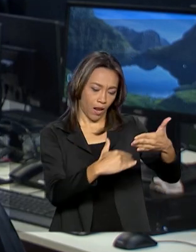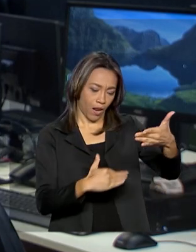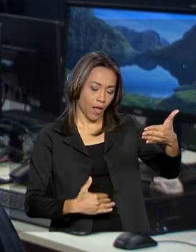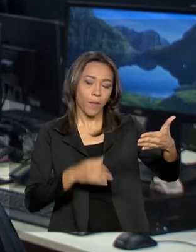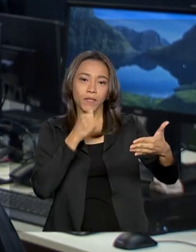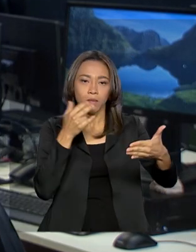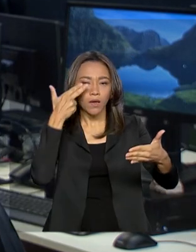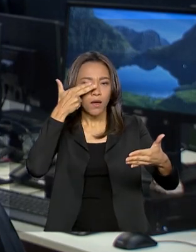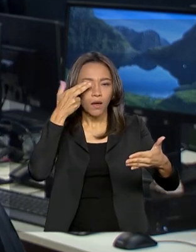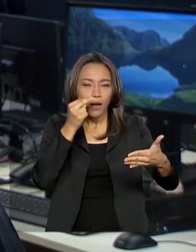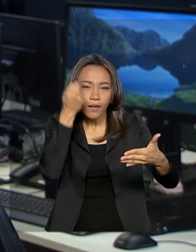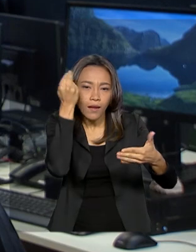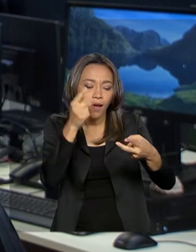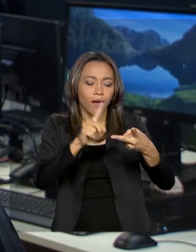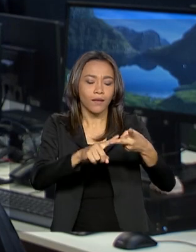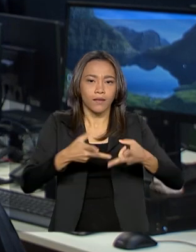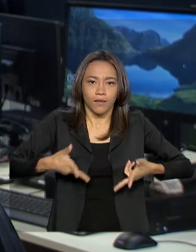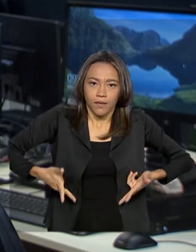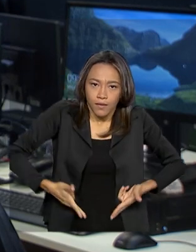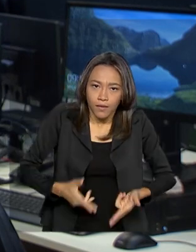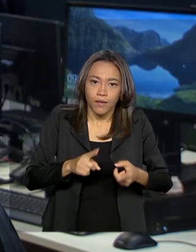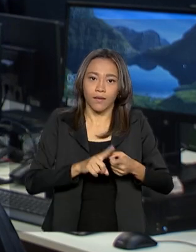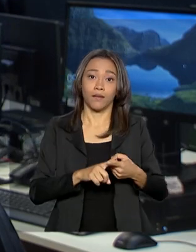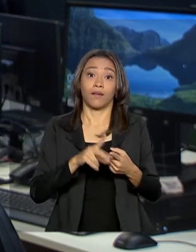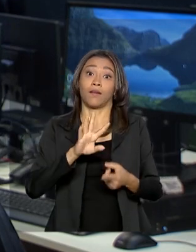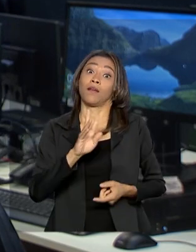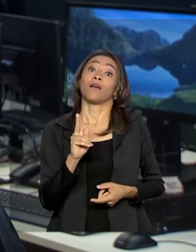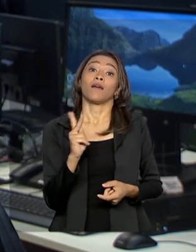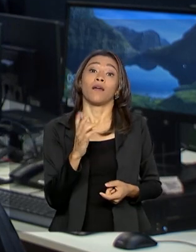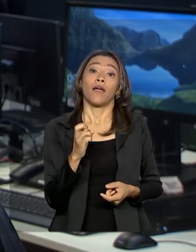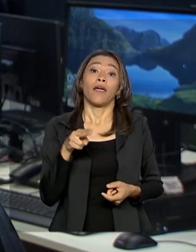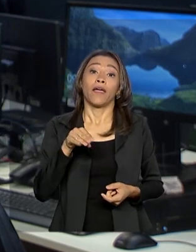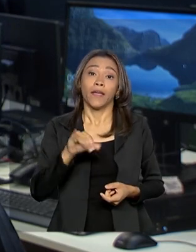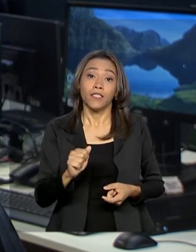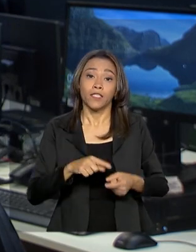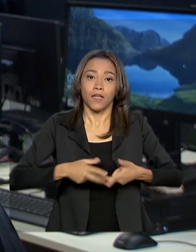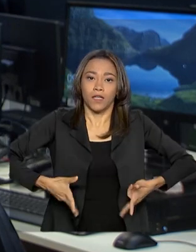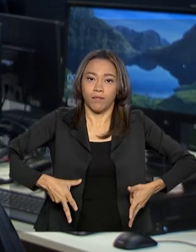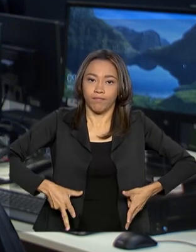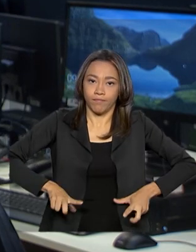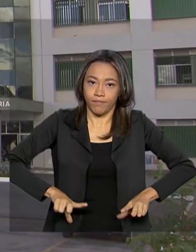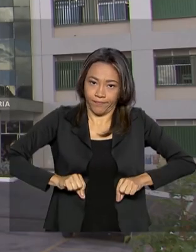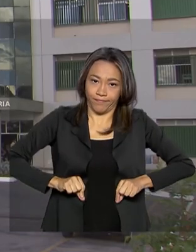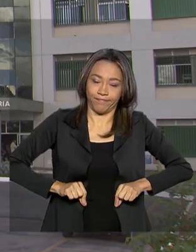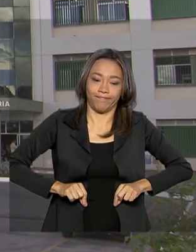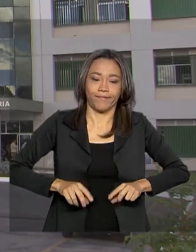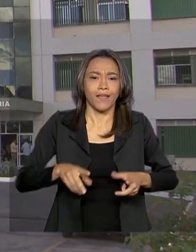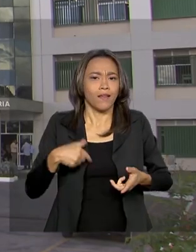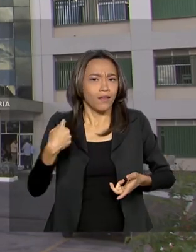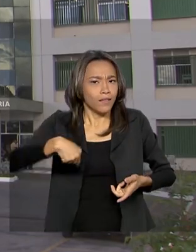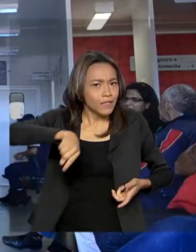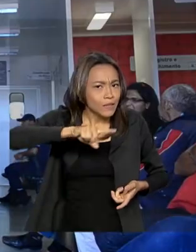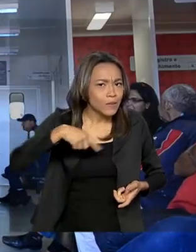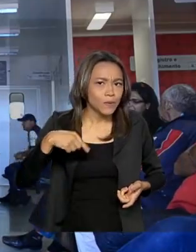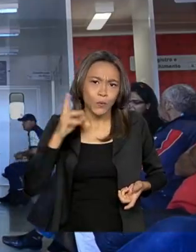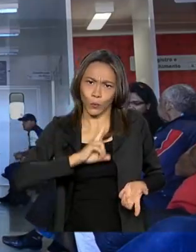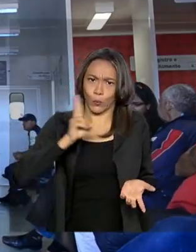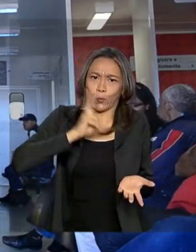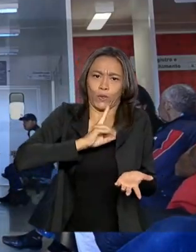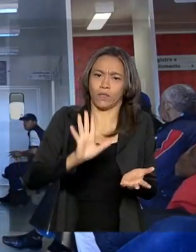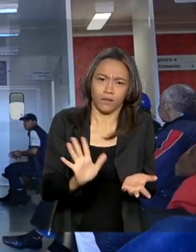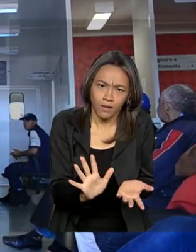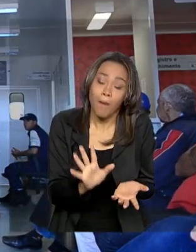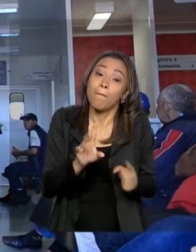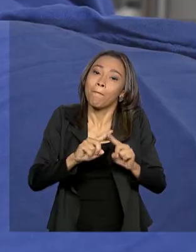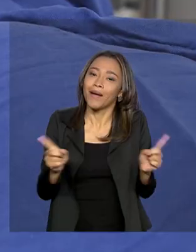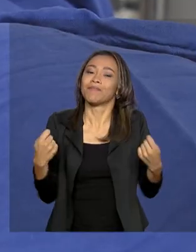catarata, varizes, hérnia, vasectomia e laqueadura. São procedimentos que não têm caráter de urgência, mas